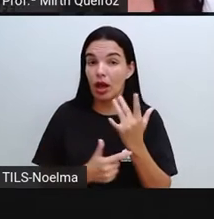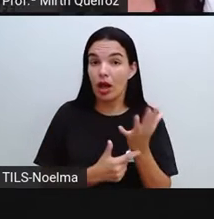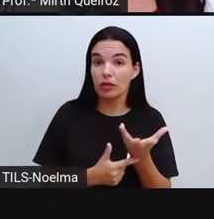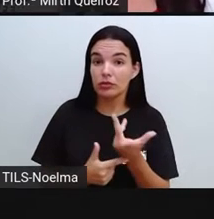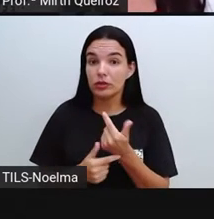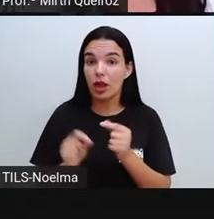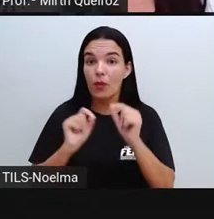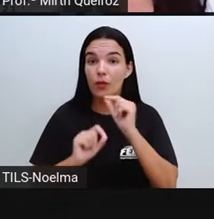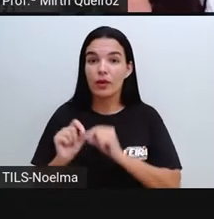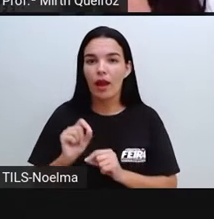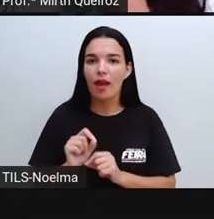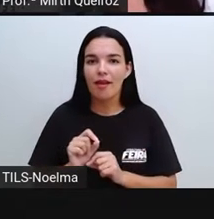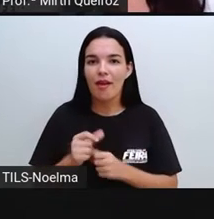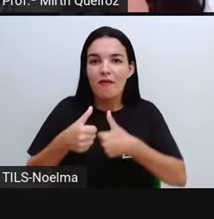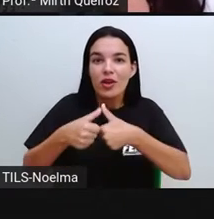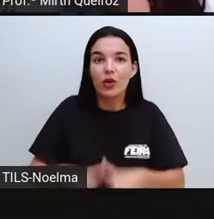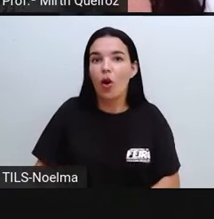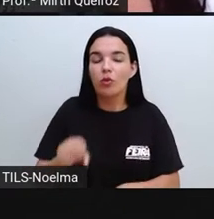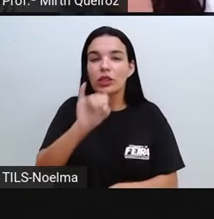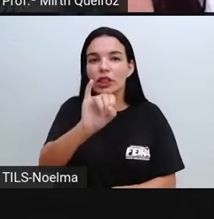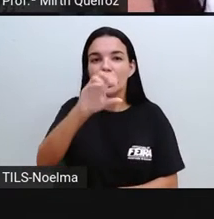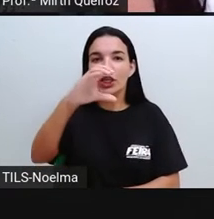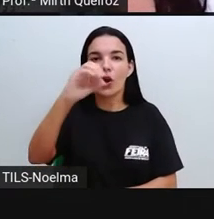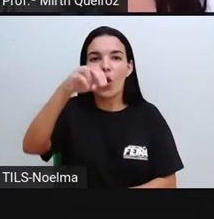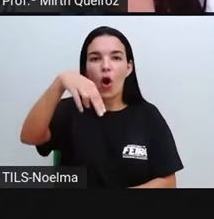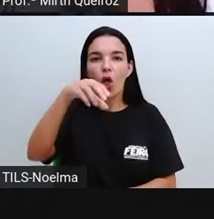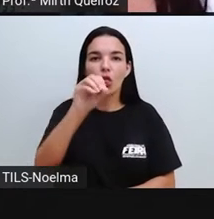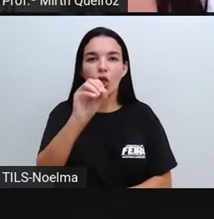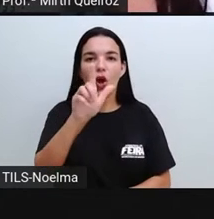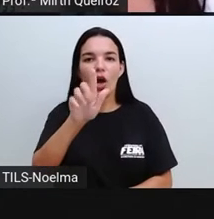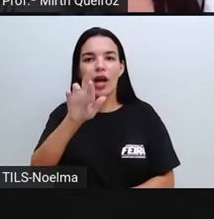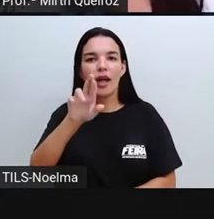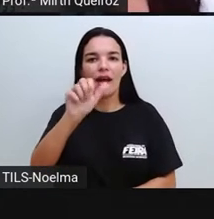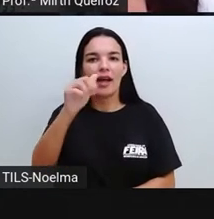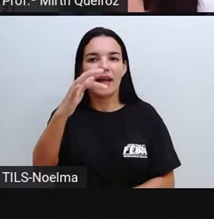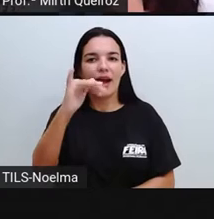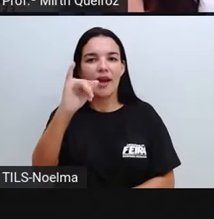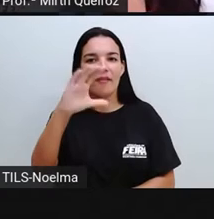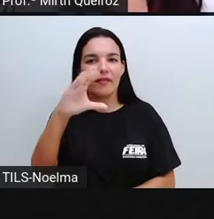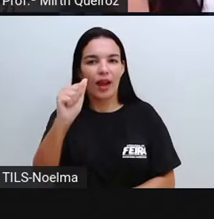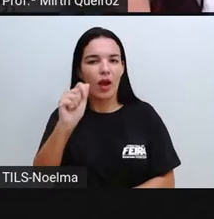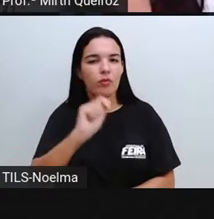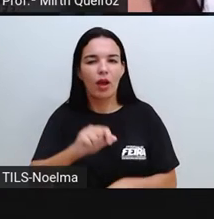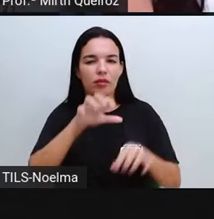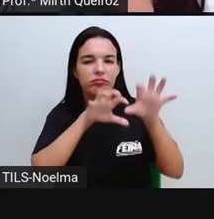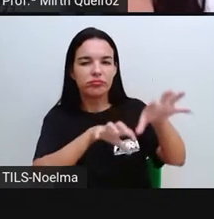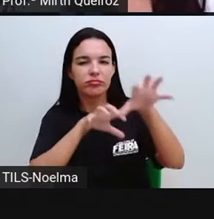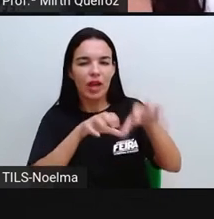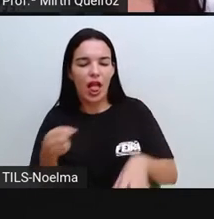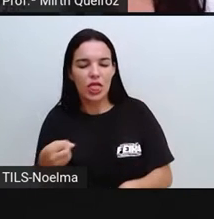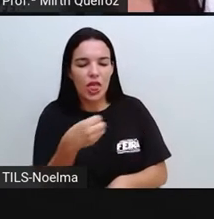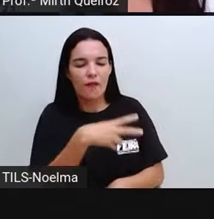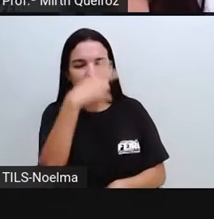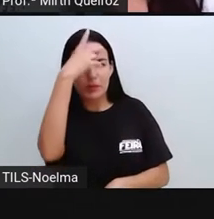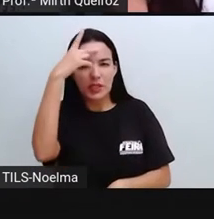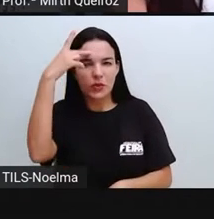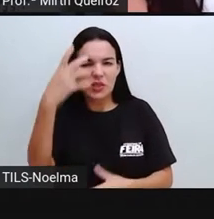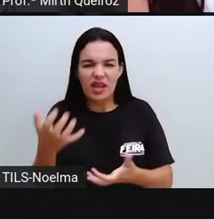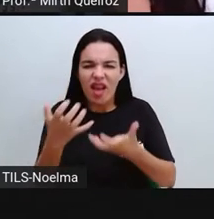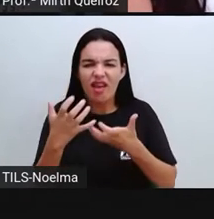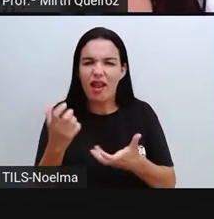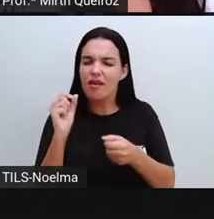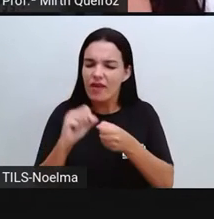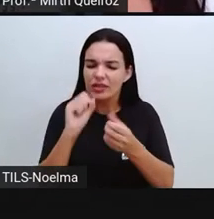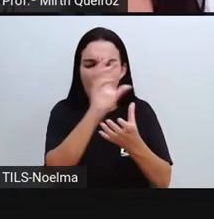iconográfica, influenciando a formação de novas gerações de artistas, né? Se tornou ícone aí,